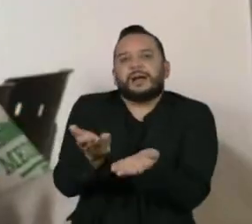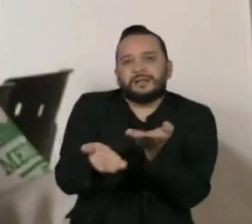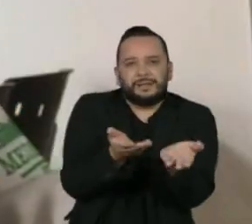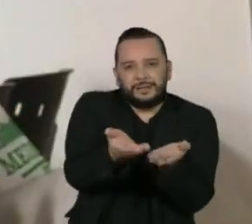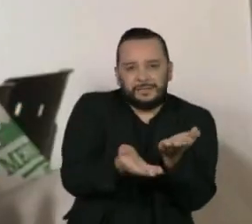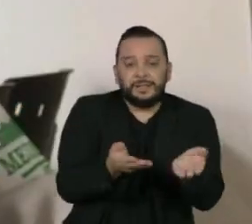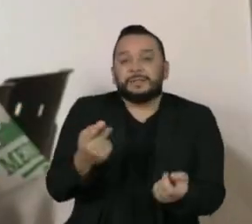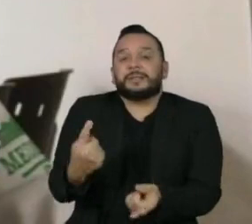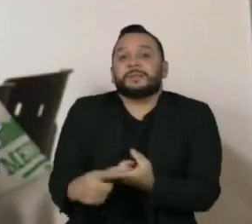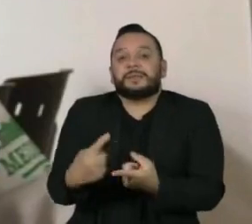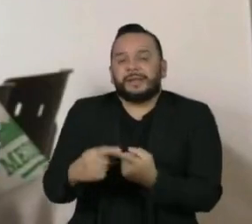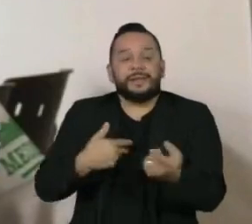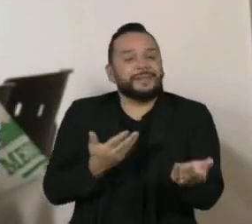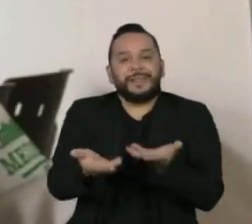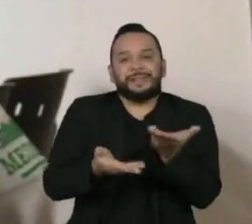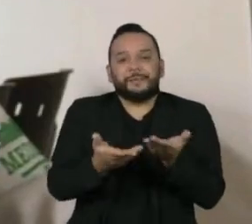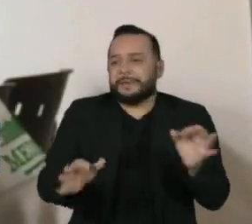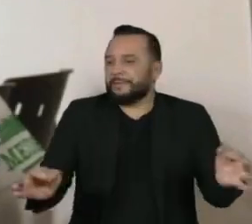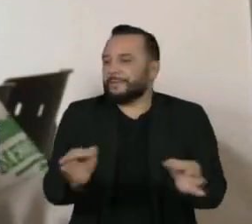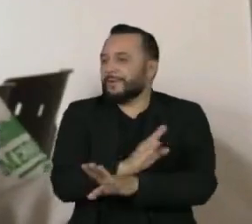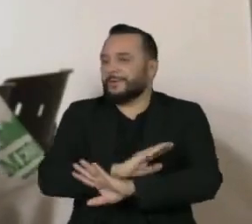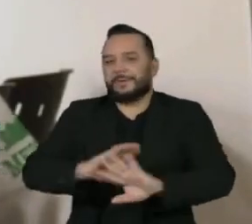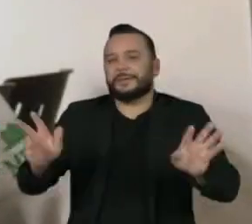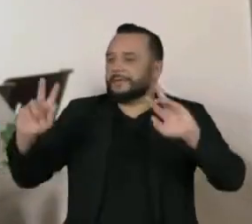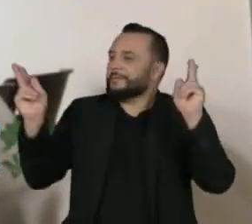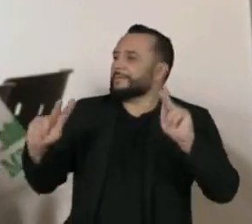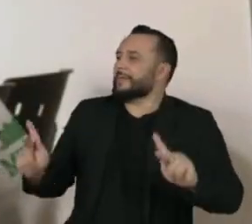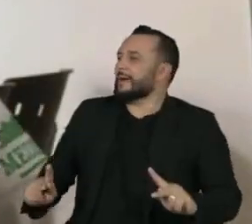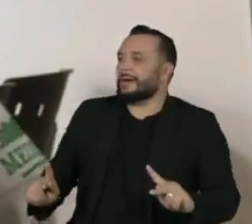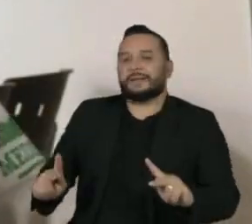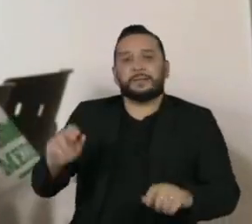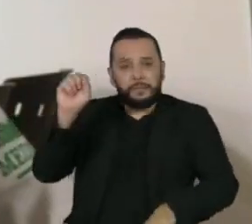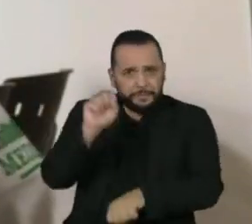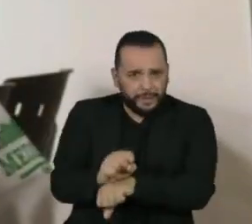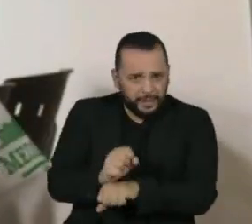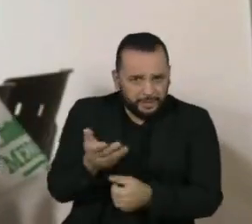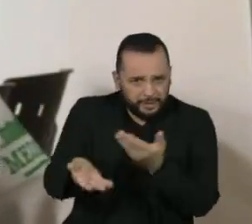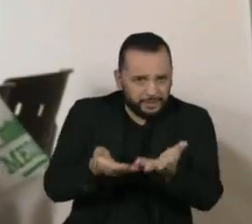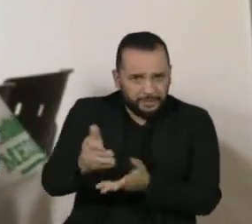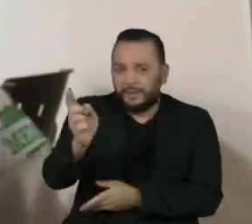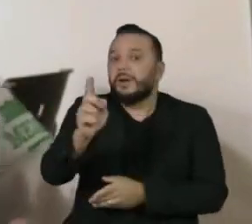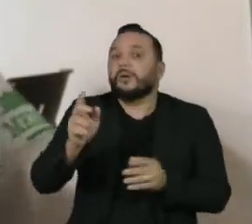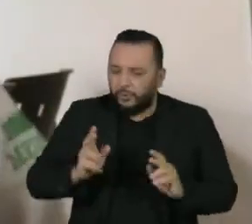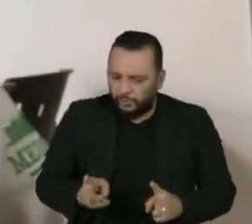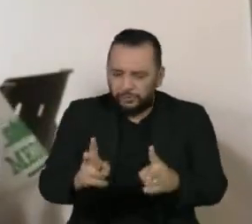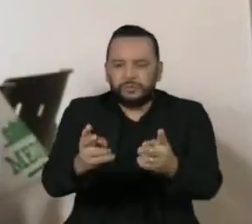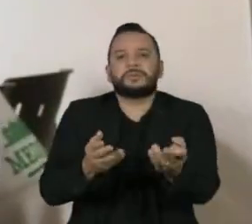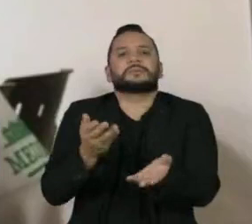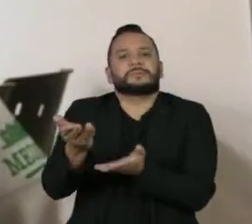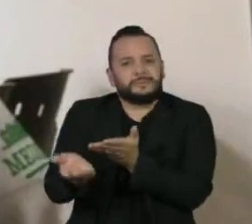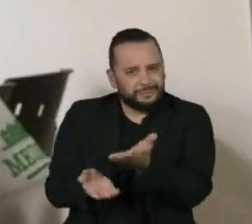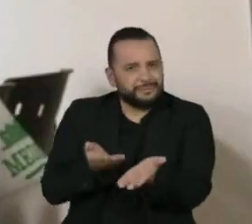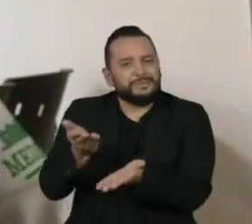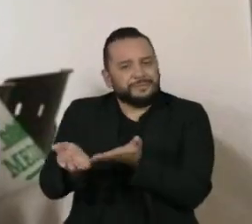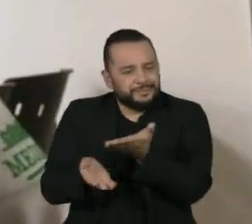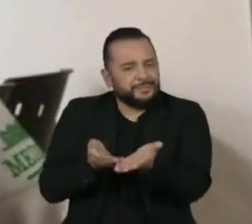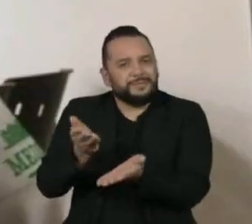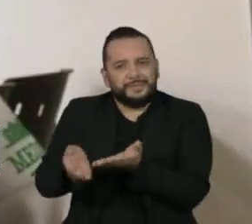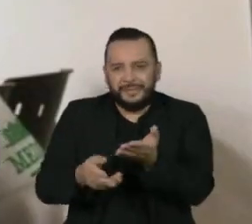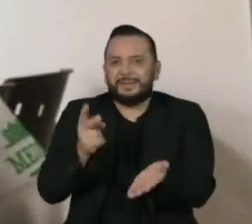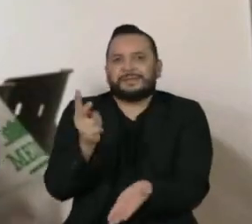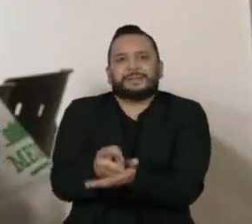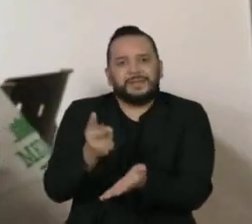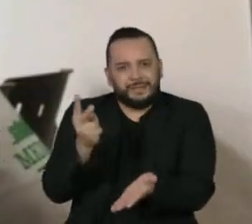melhoraram e param o tratamento. Isso é o pior para o tratamento da asma. Tratar a asma adequadamente